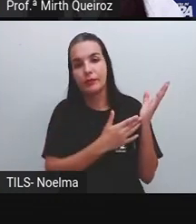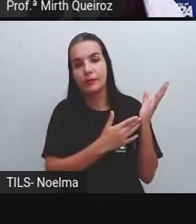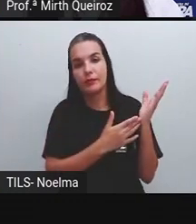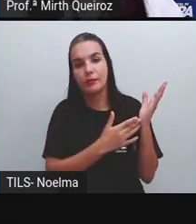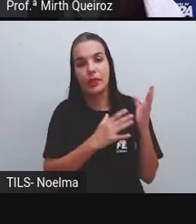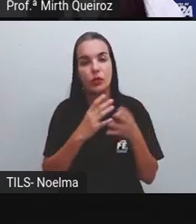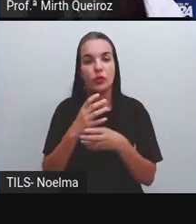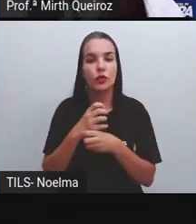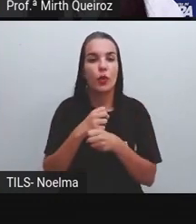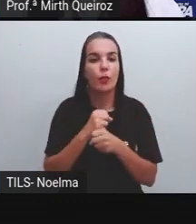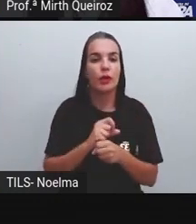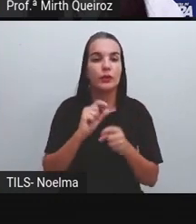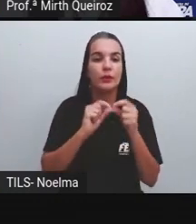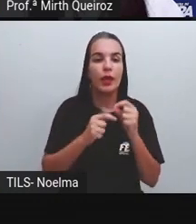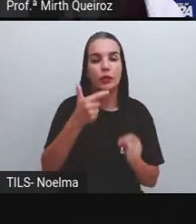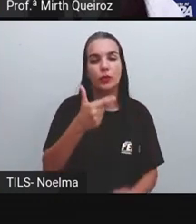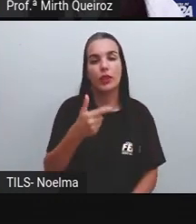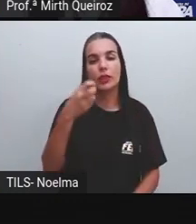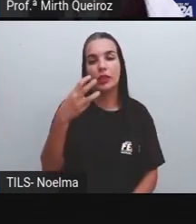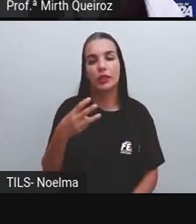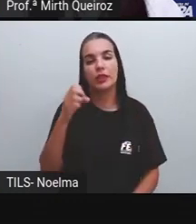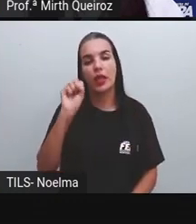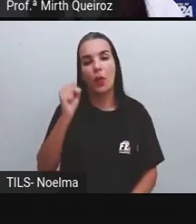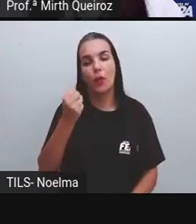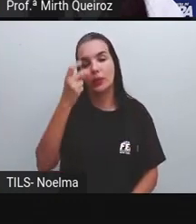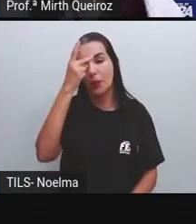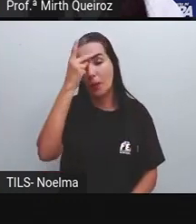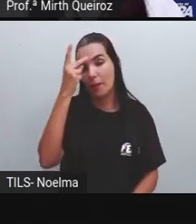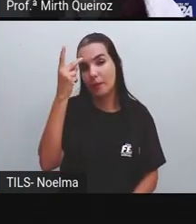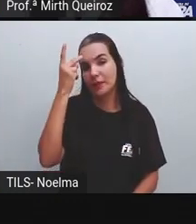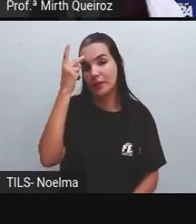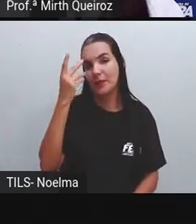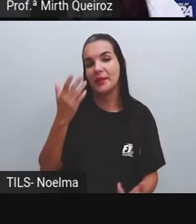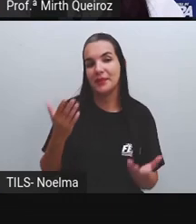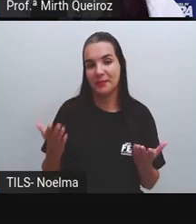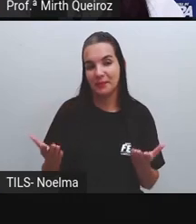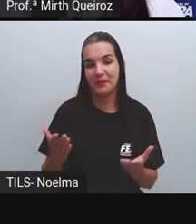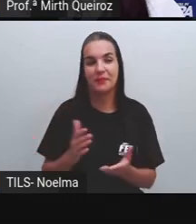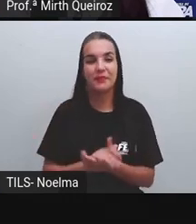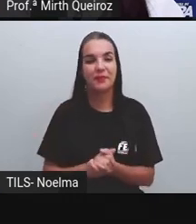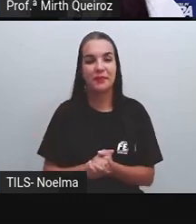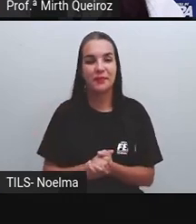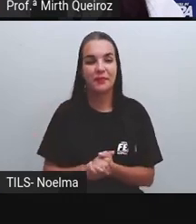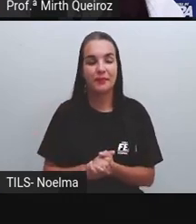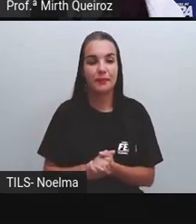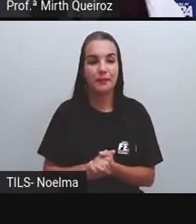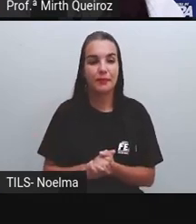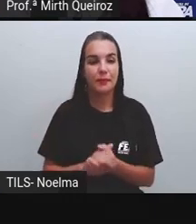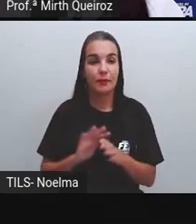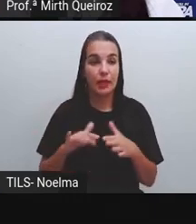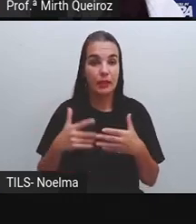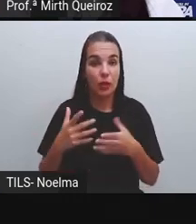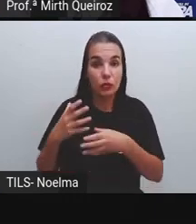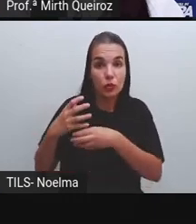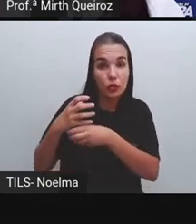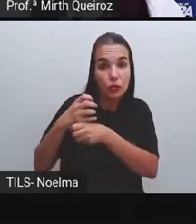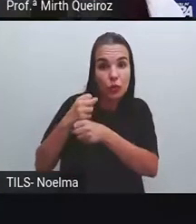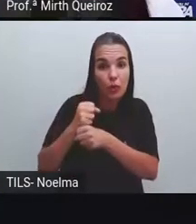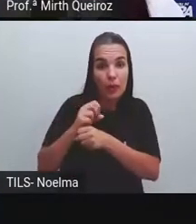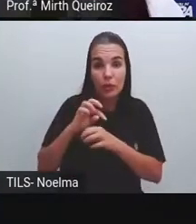temos um valor de 238, então, o valor total